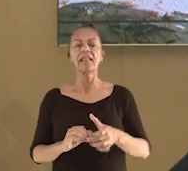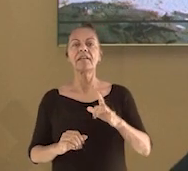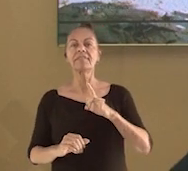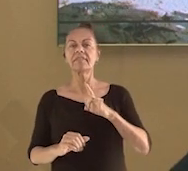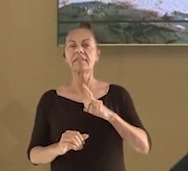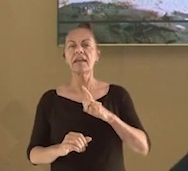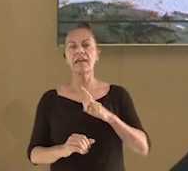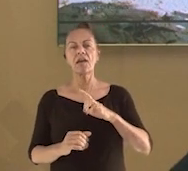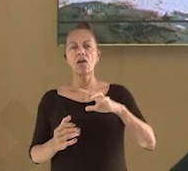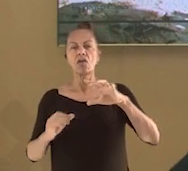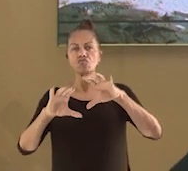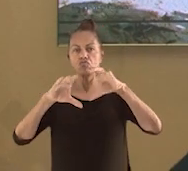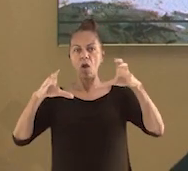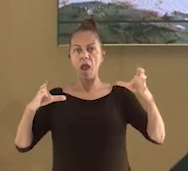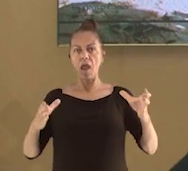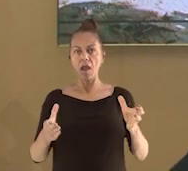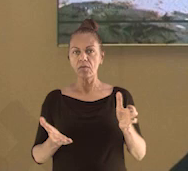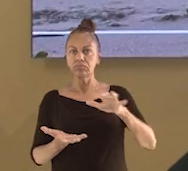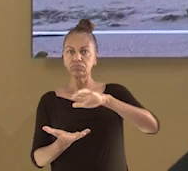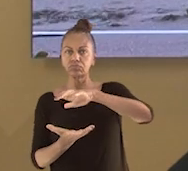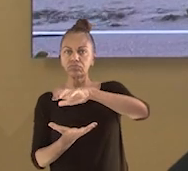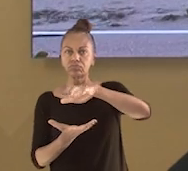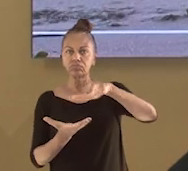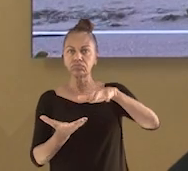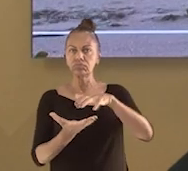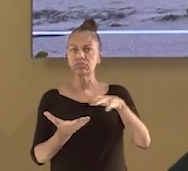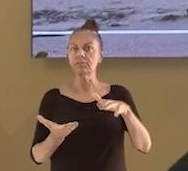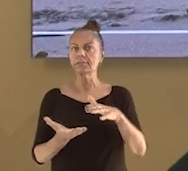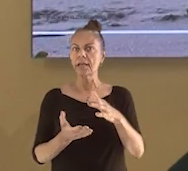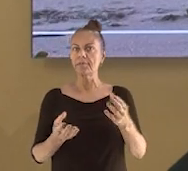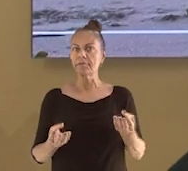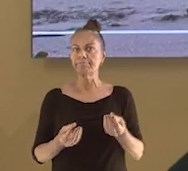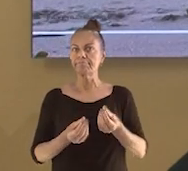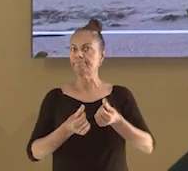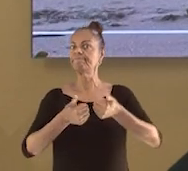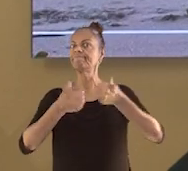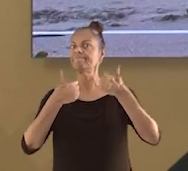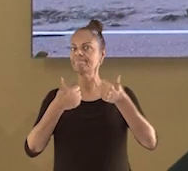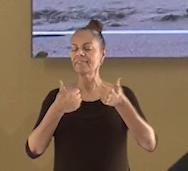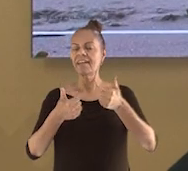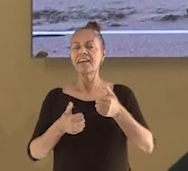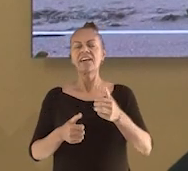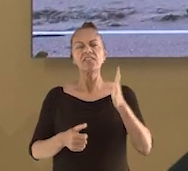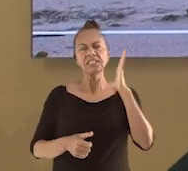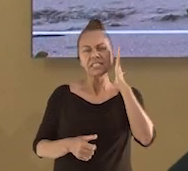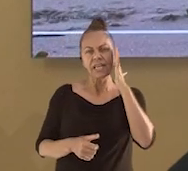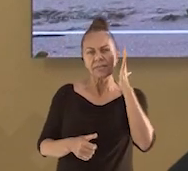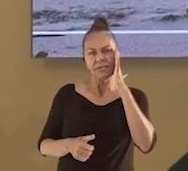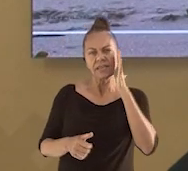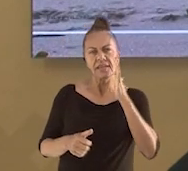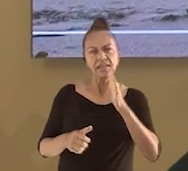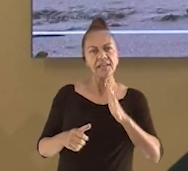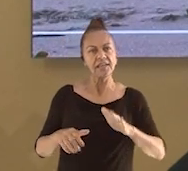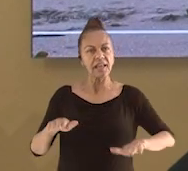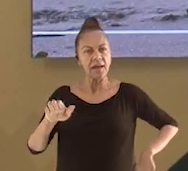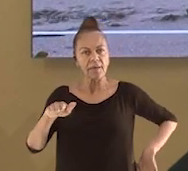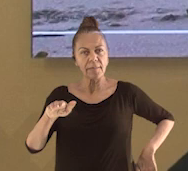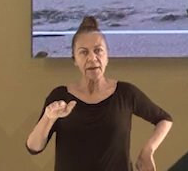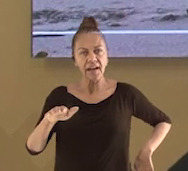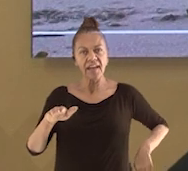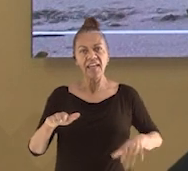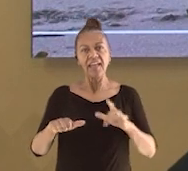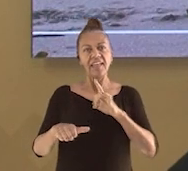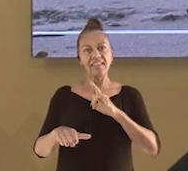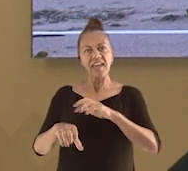que tem um ecossistema muito rico. Você sabia que na praia tem uma vegetação? Pois é, na